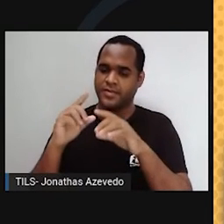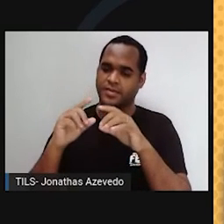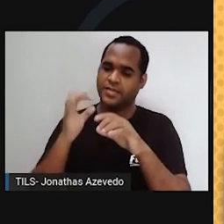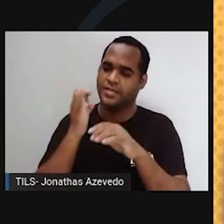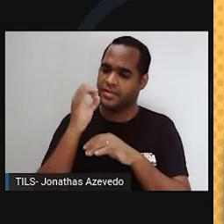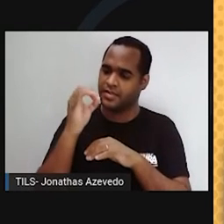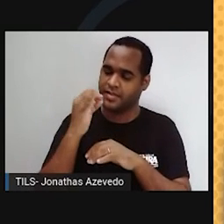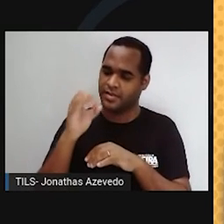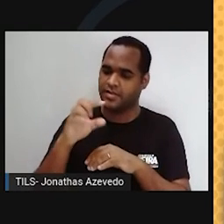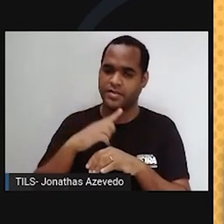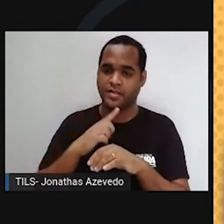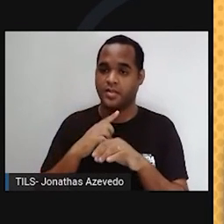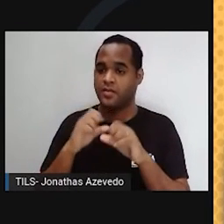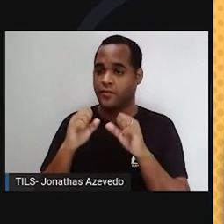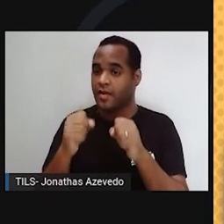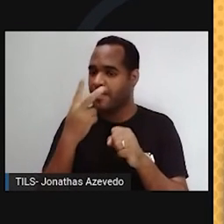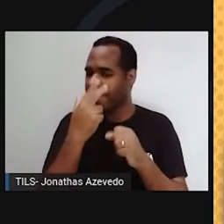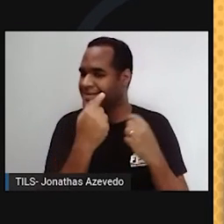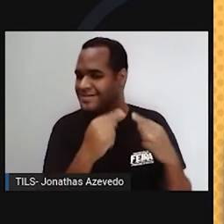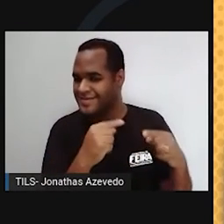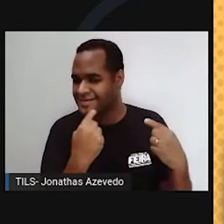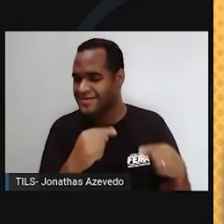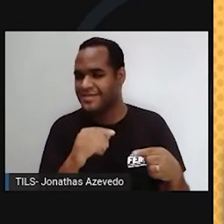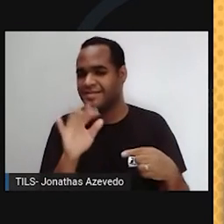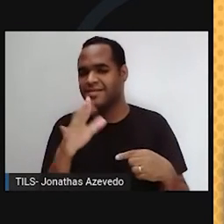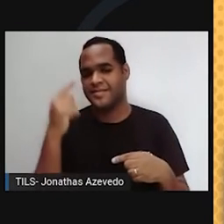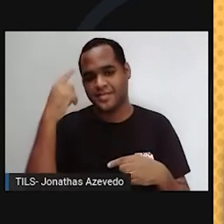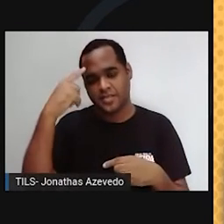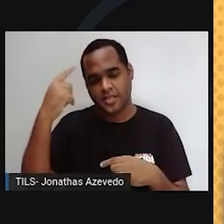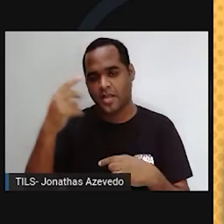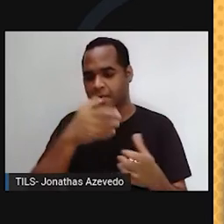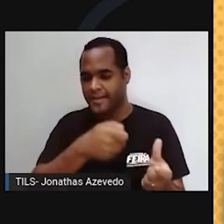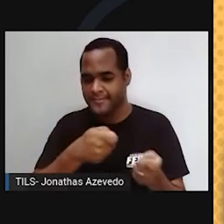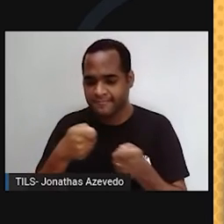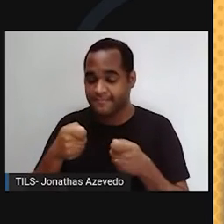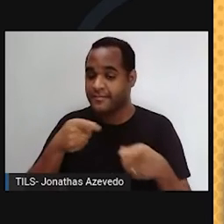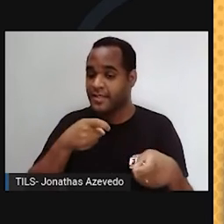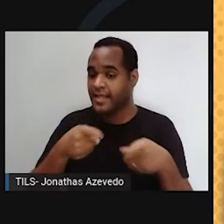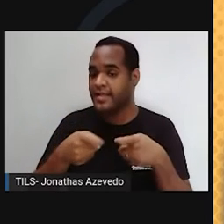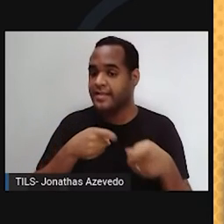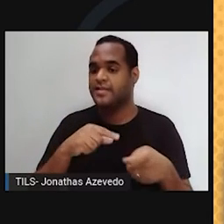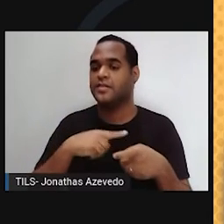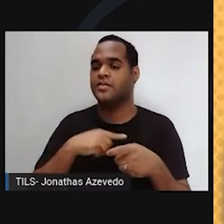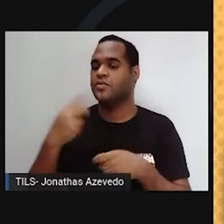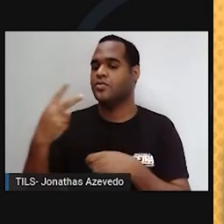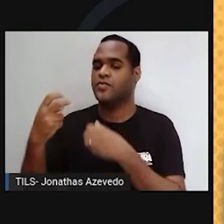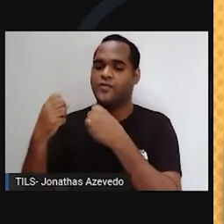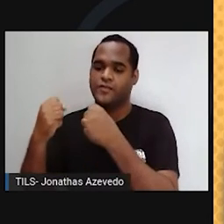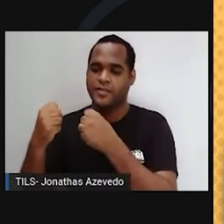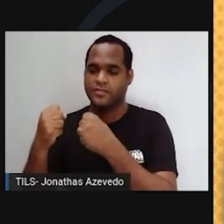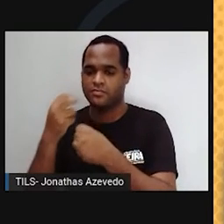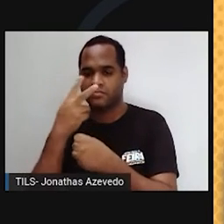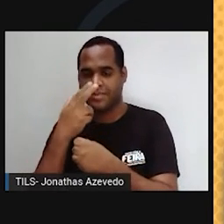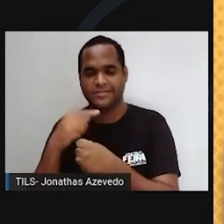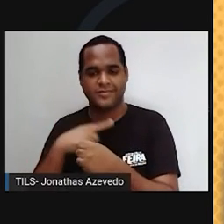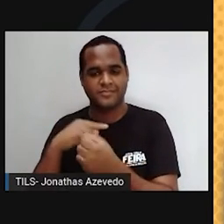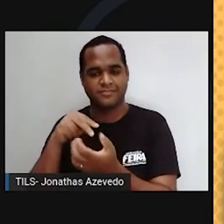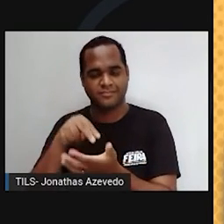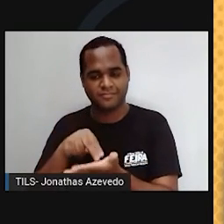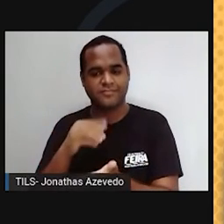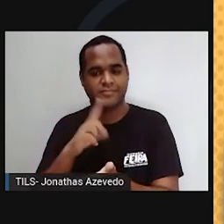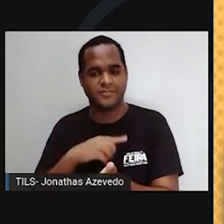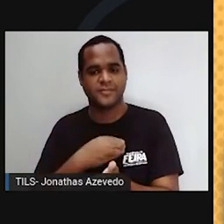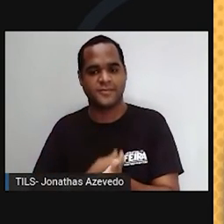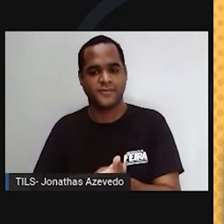pressão contra a gravidade. É esse cabo de guerra entre as duas forças que mantém o ácido estável. A